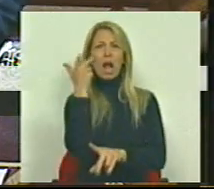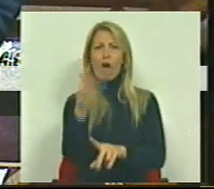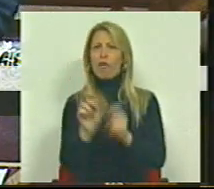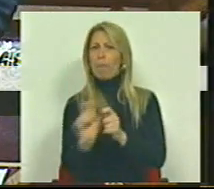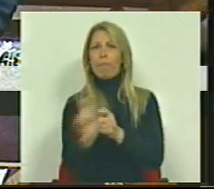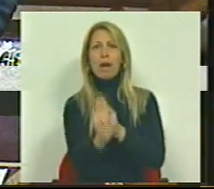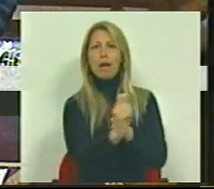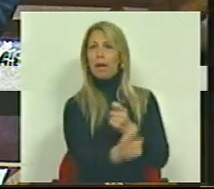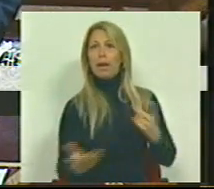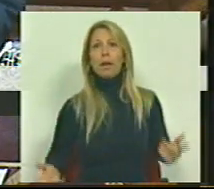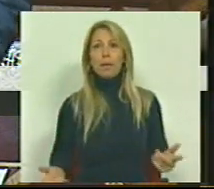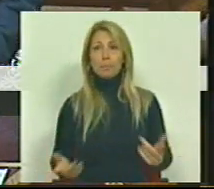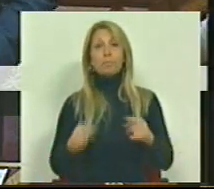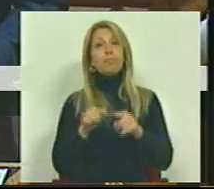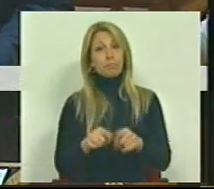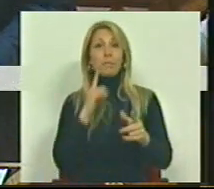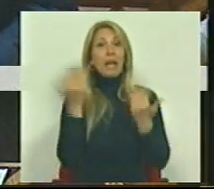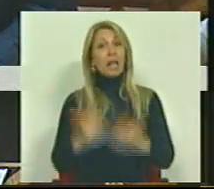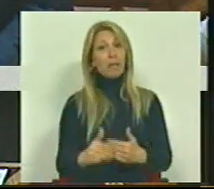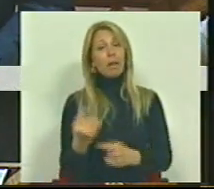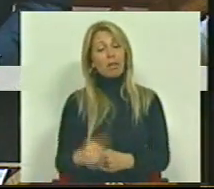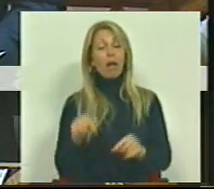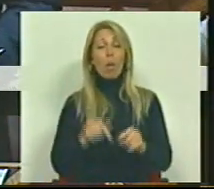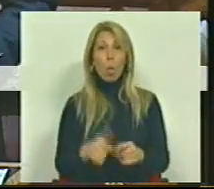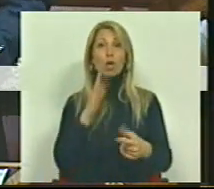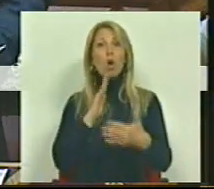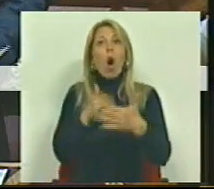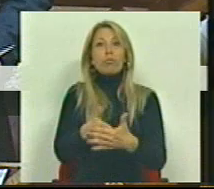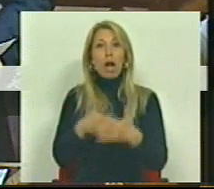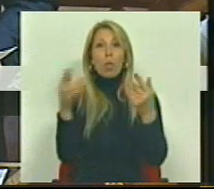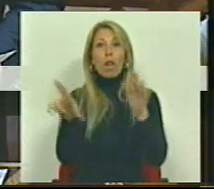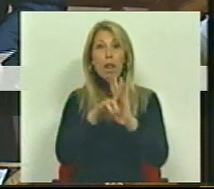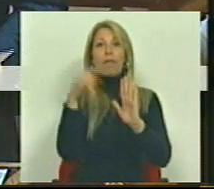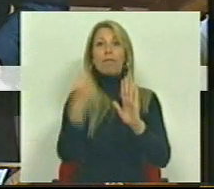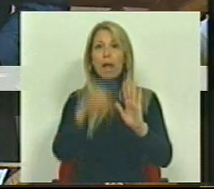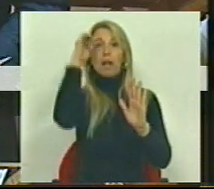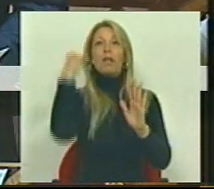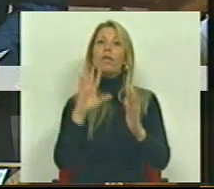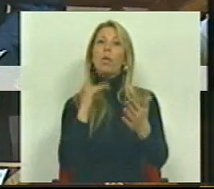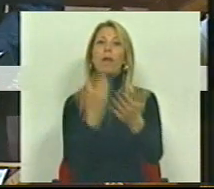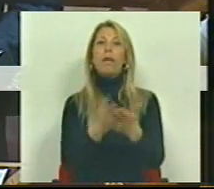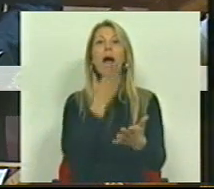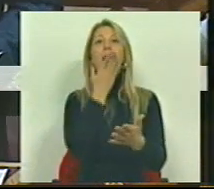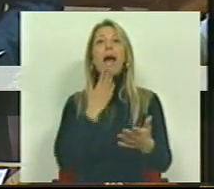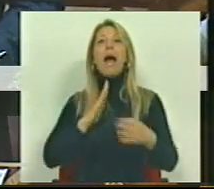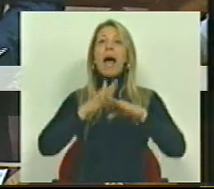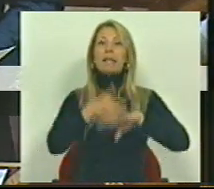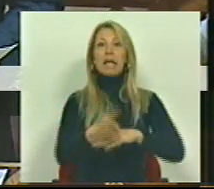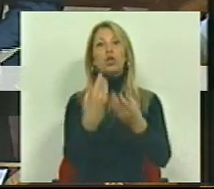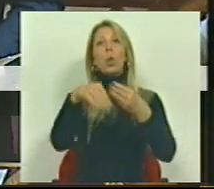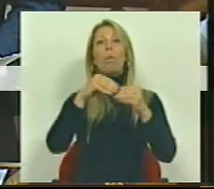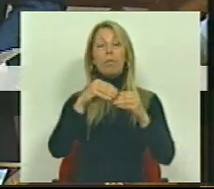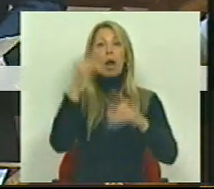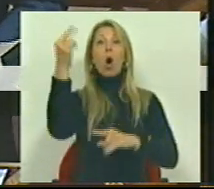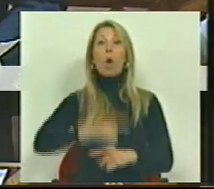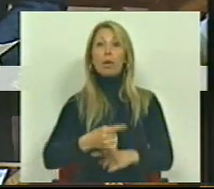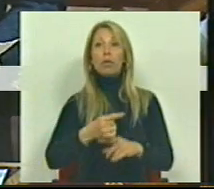instrumento é limitado. Hoje há um conjunto de obstáculos na lei que permitem ou dificultam o acesso a este complemento. É a